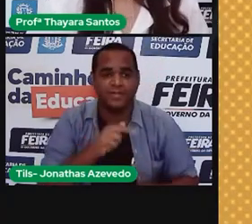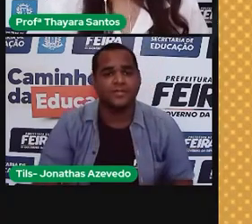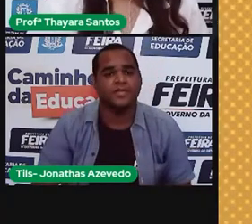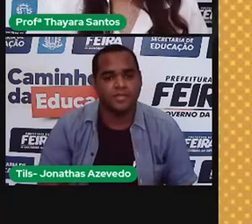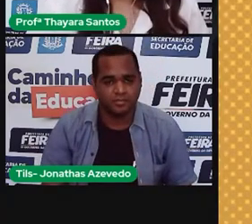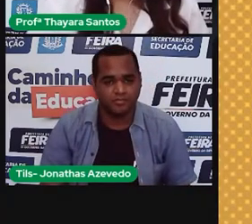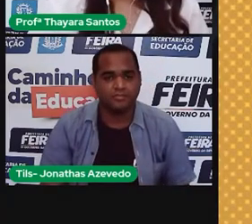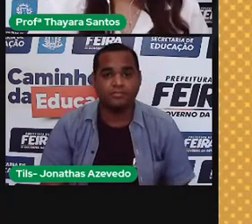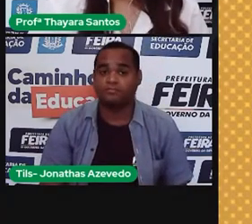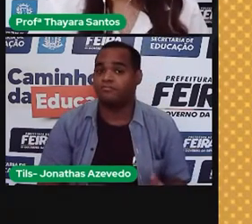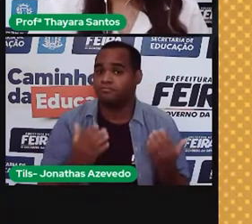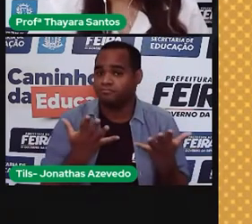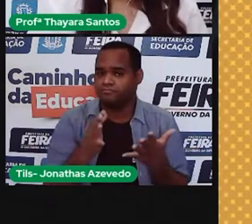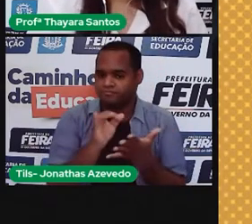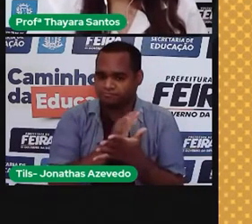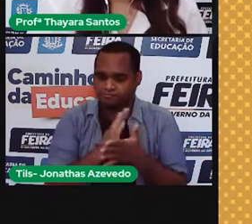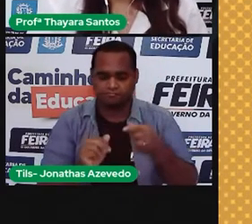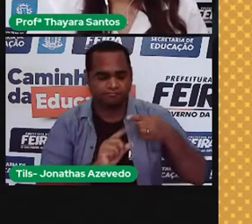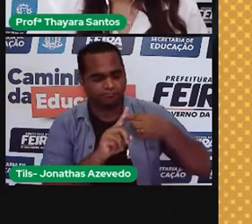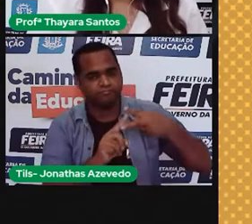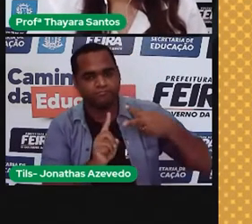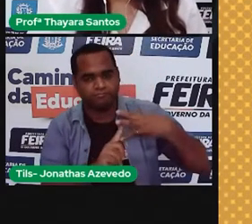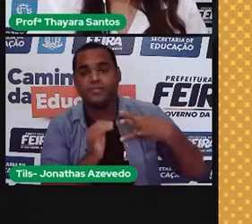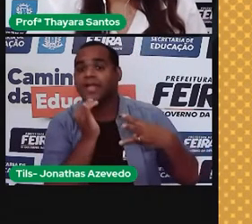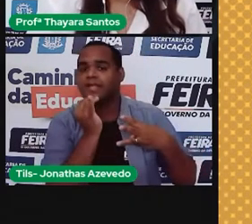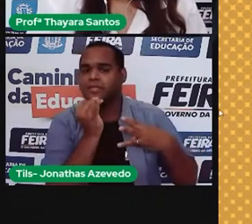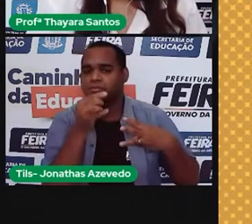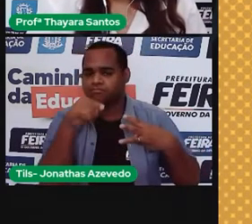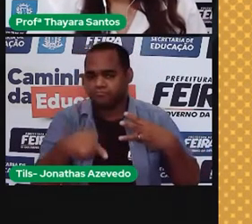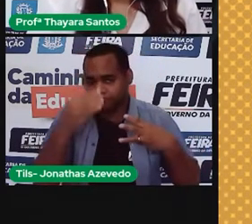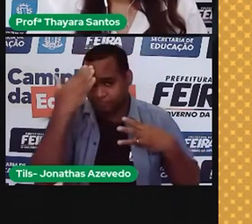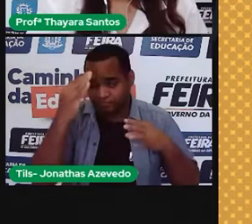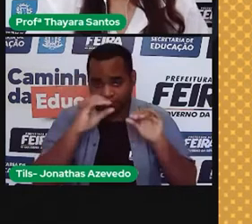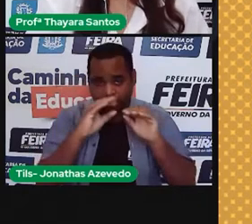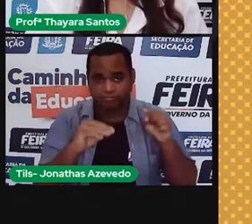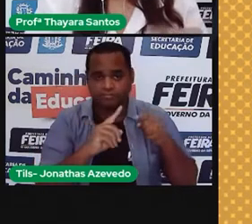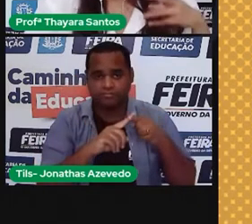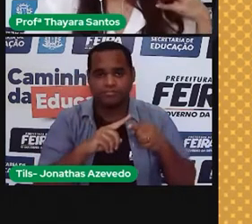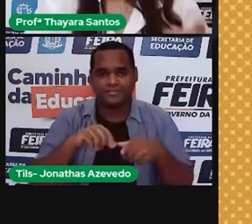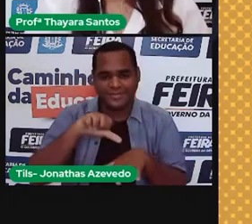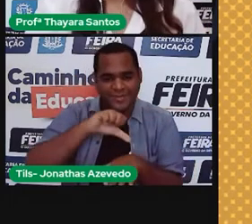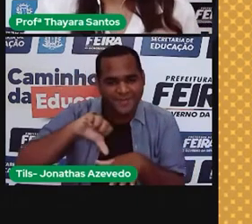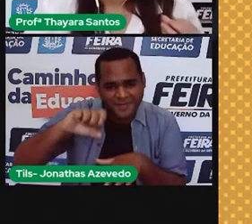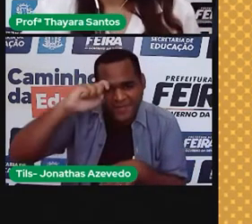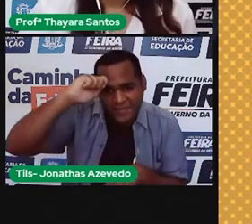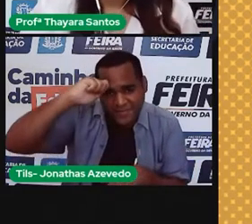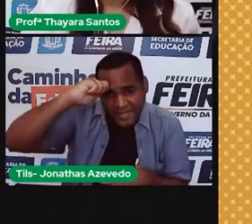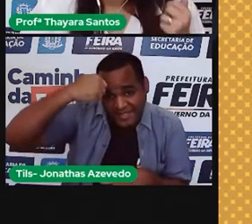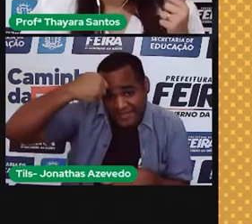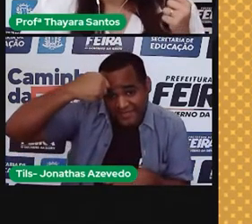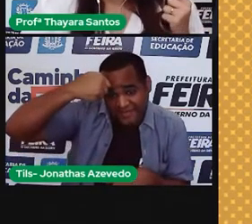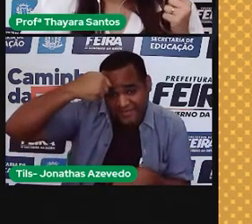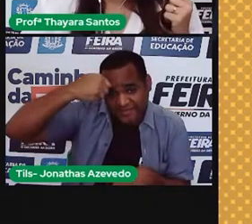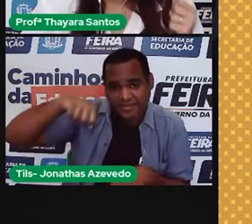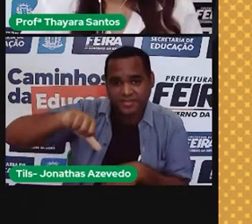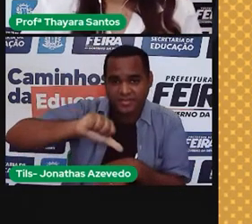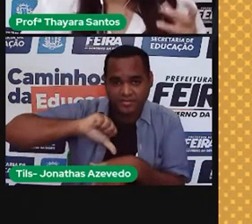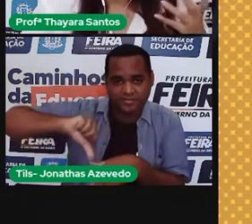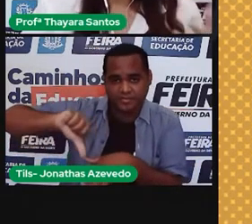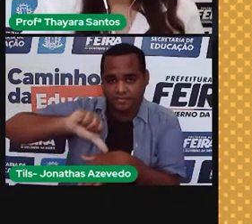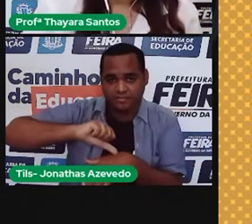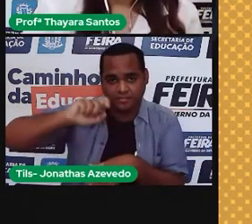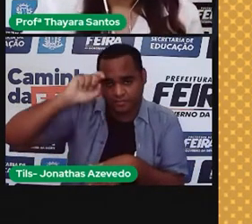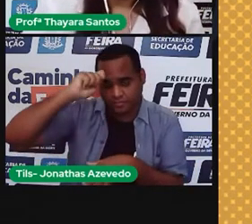E aqui eu coloquei para vocês os três exemplos de combustíveis fósseis. Tem o petróleo, que é esse líquido espesso de coloração